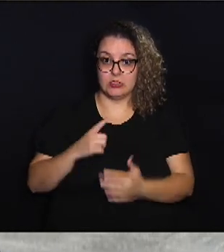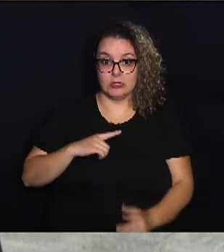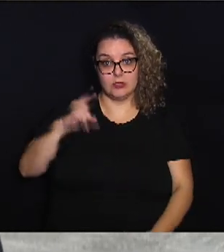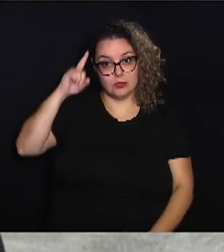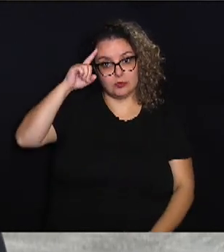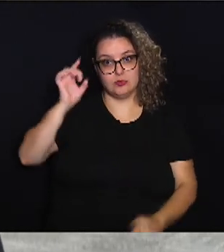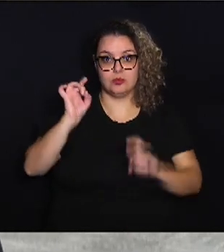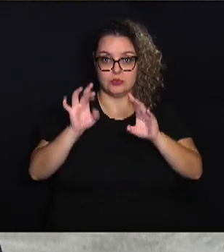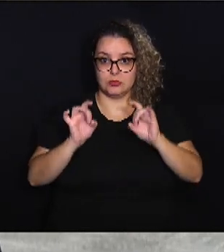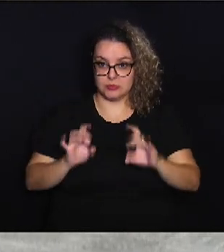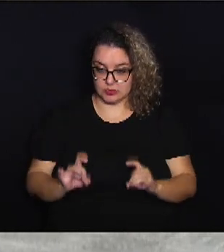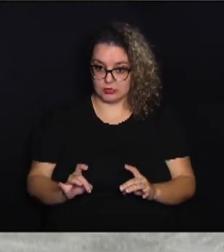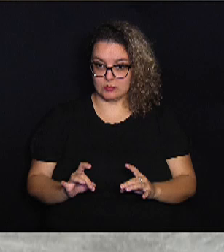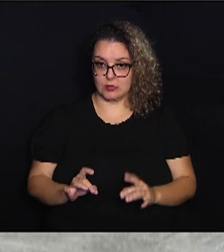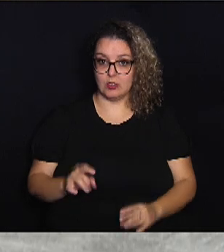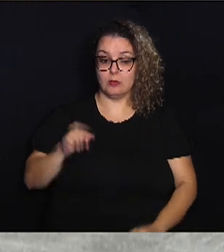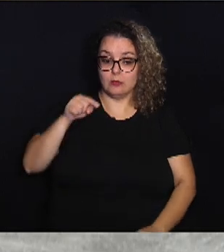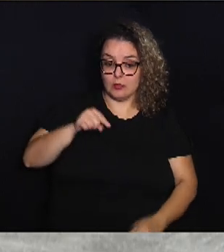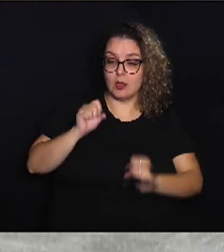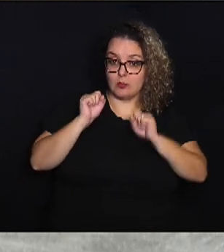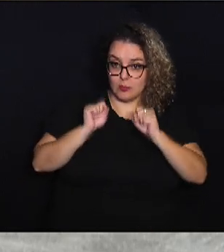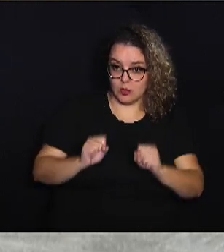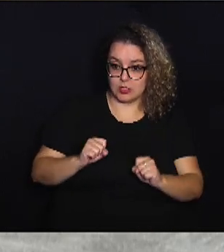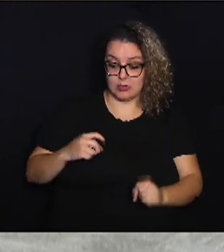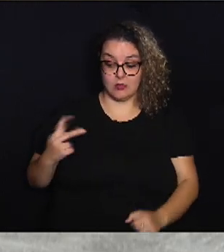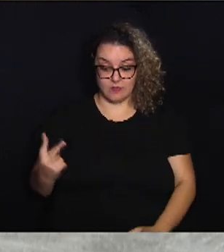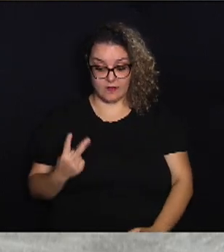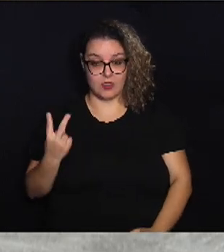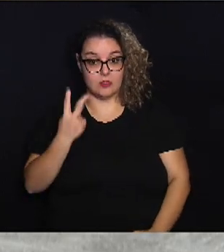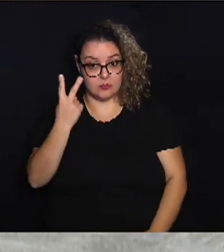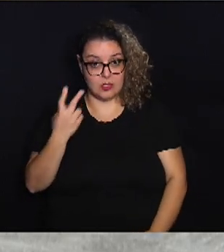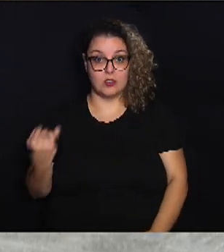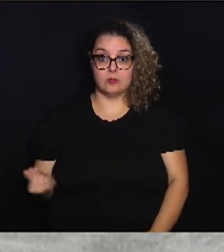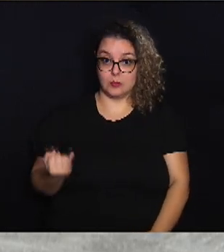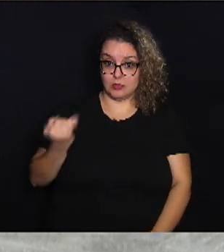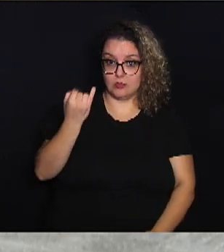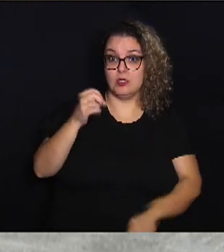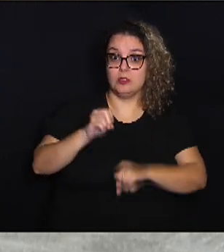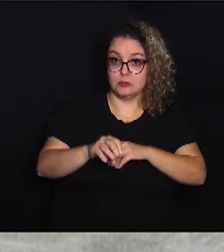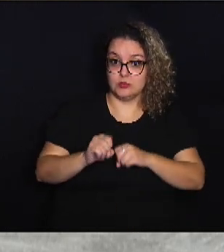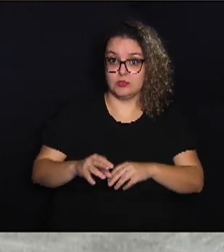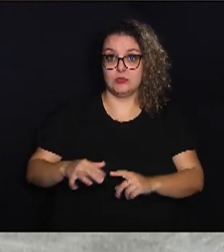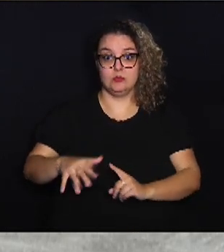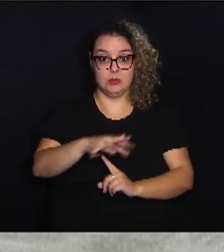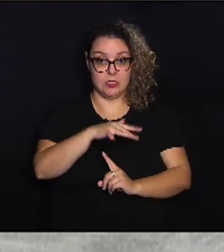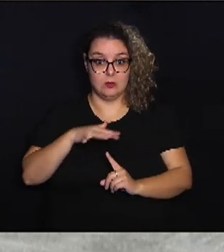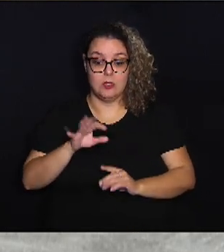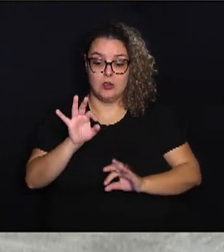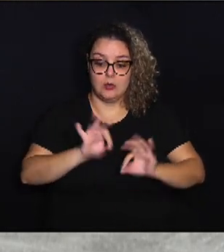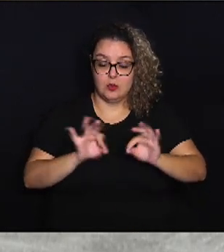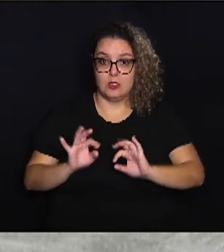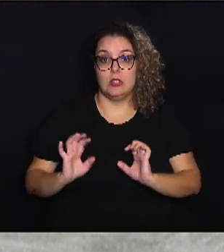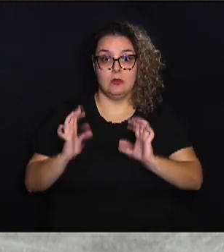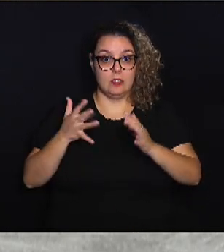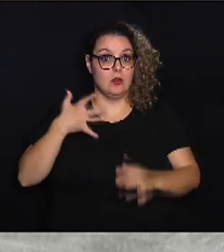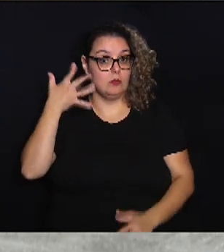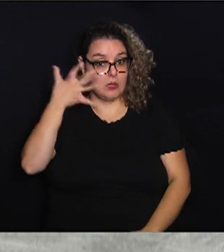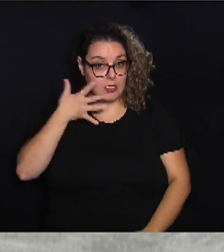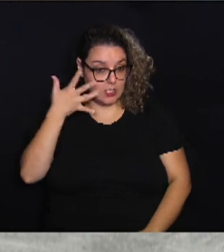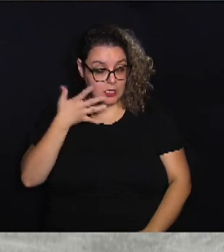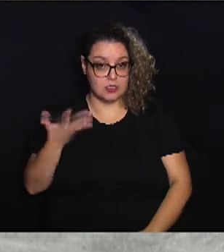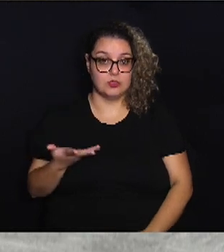específica para você poder valorizar a importância da educação ambiental, organizando eventos, palestras,